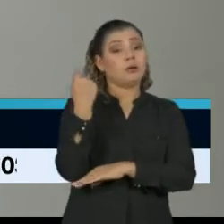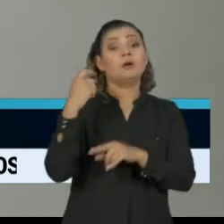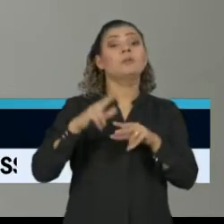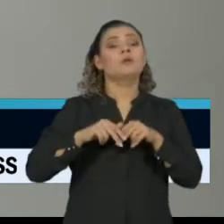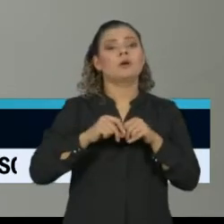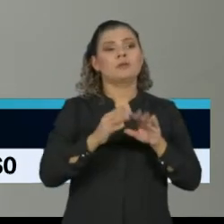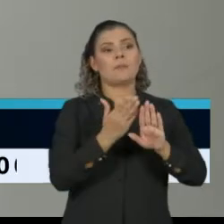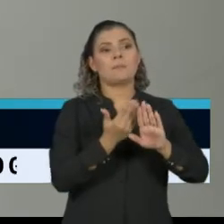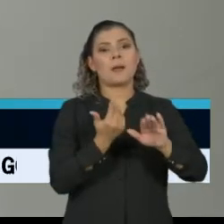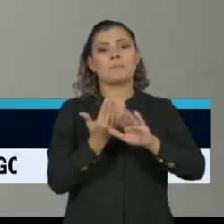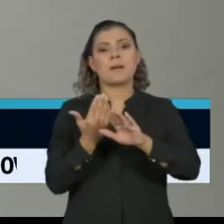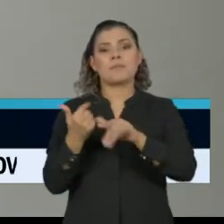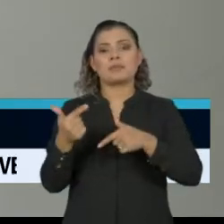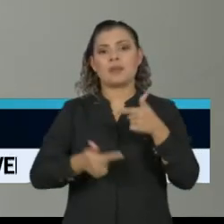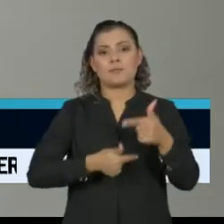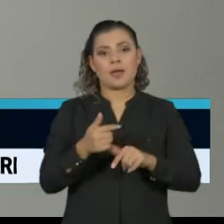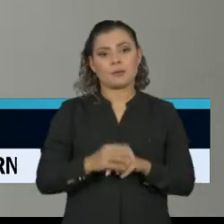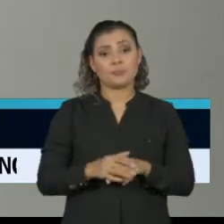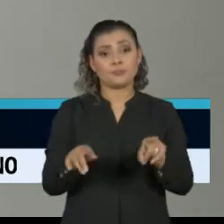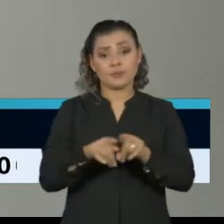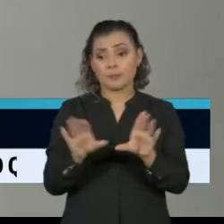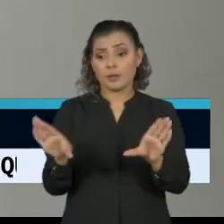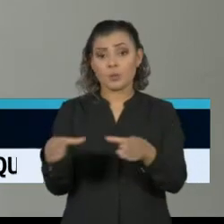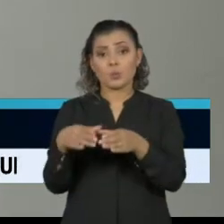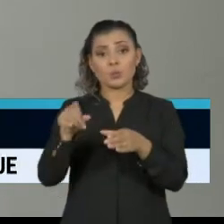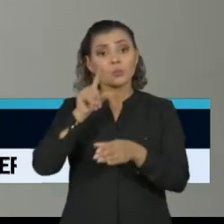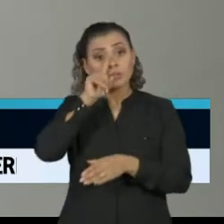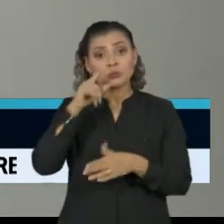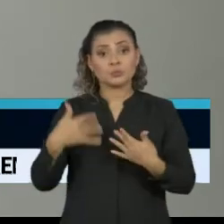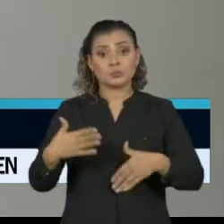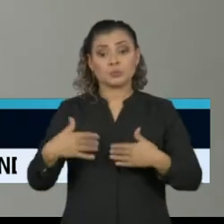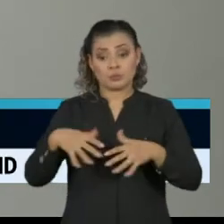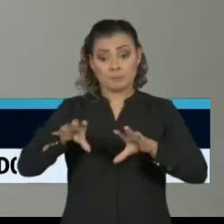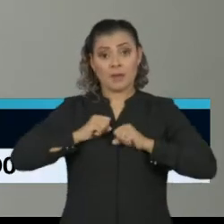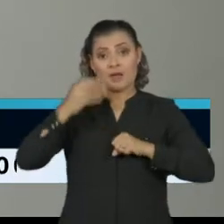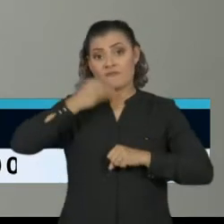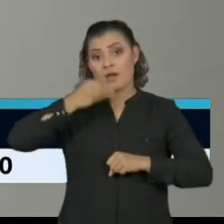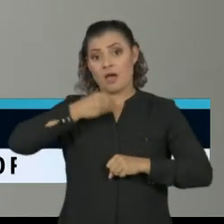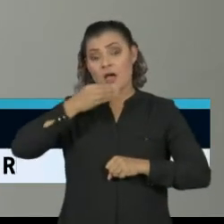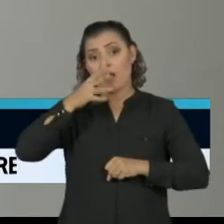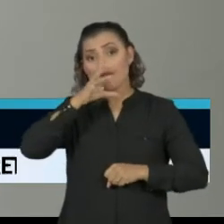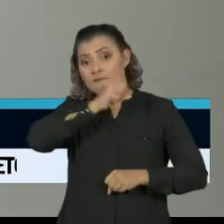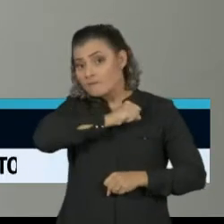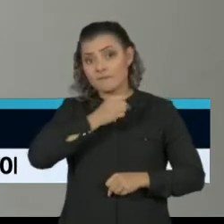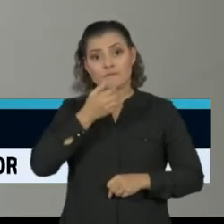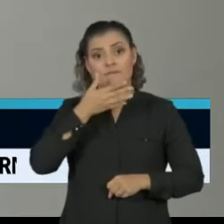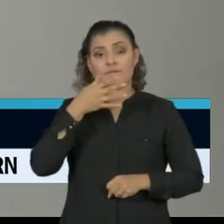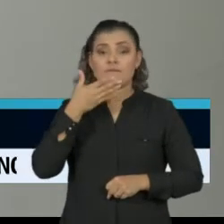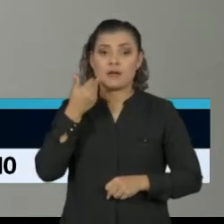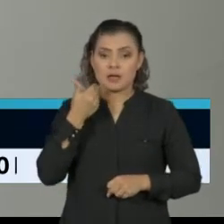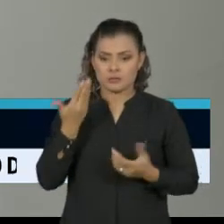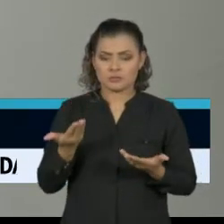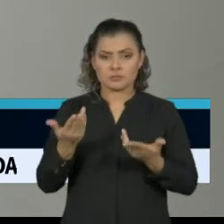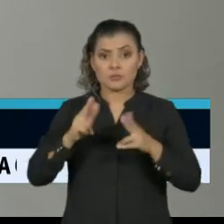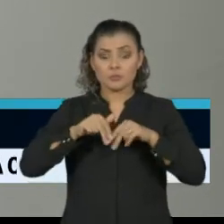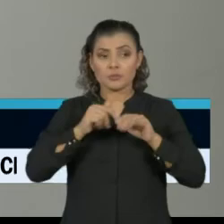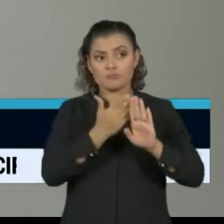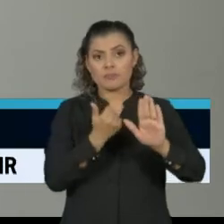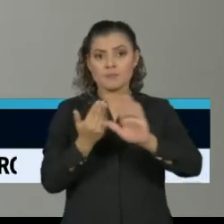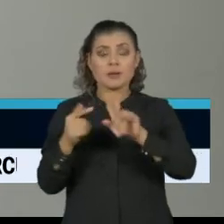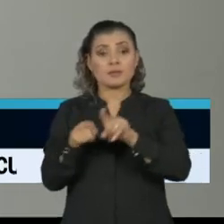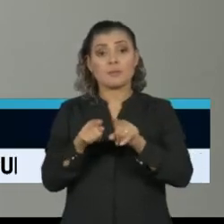afastamentos, por conta do pessoal do grupo de risco que foi afastado do trabalho e também os